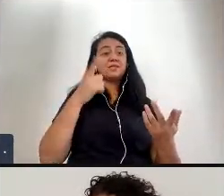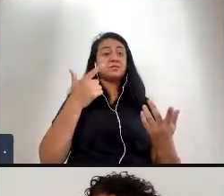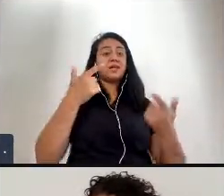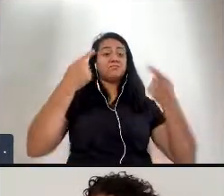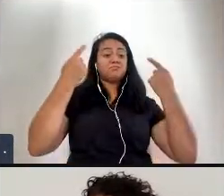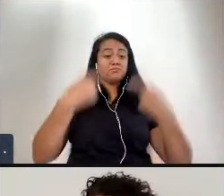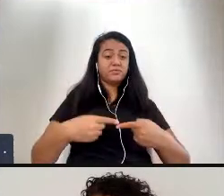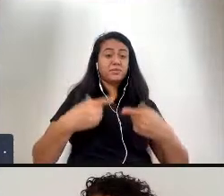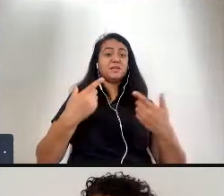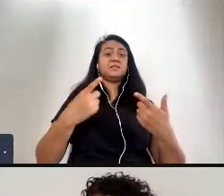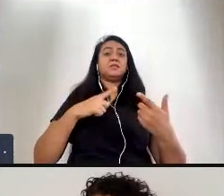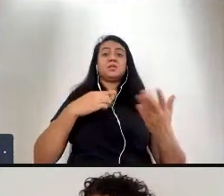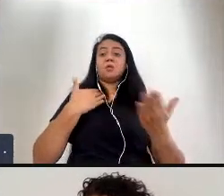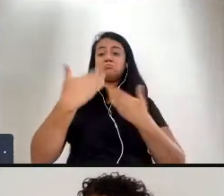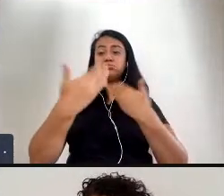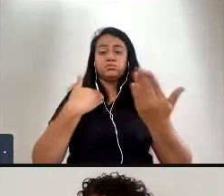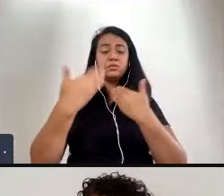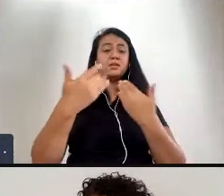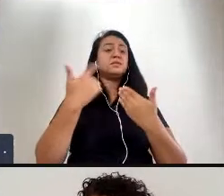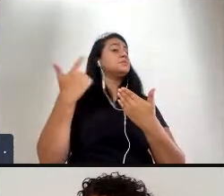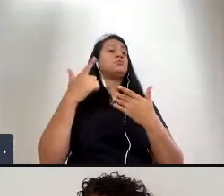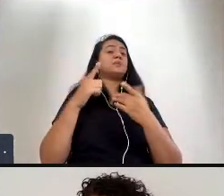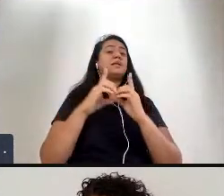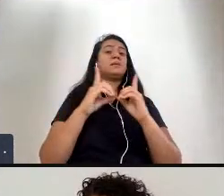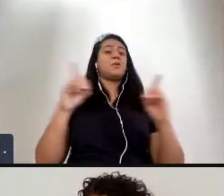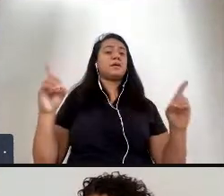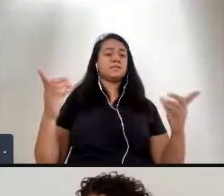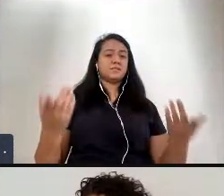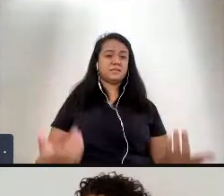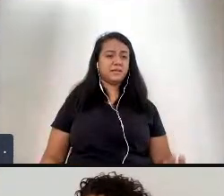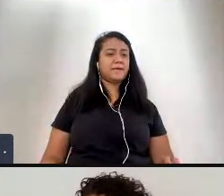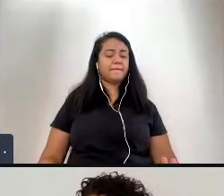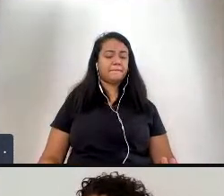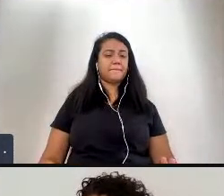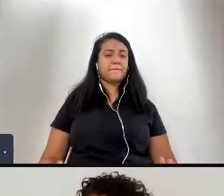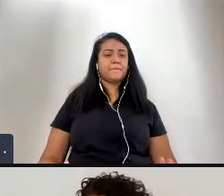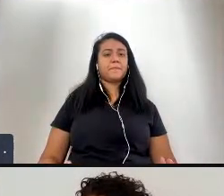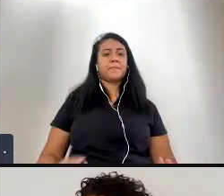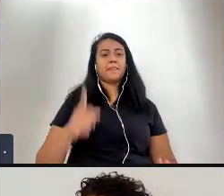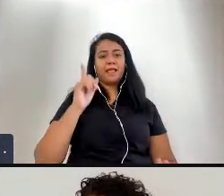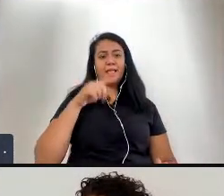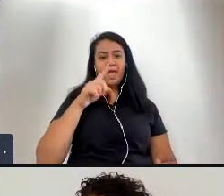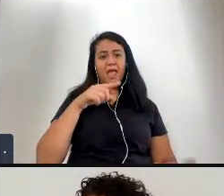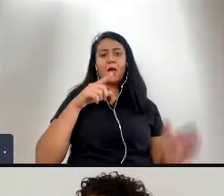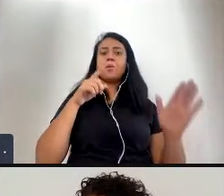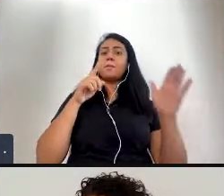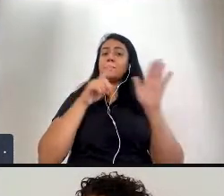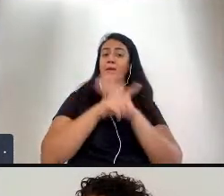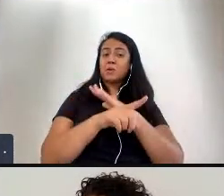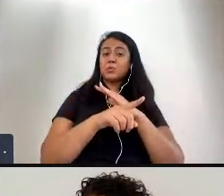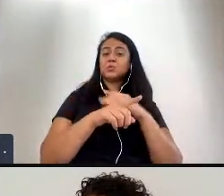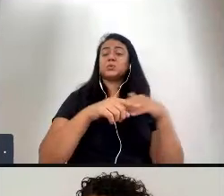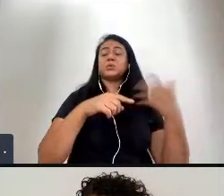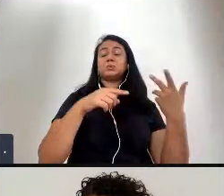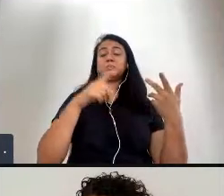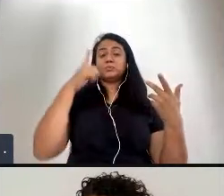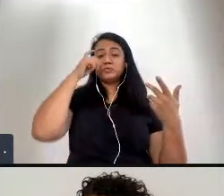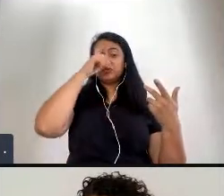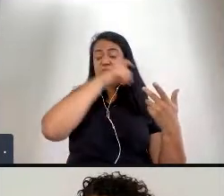pergunta complicada para um momento